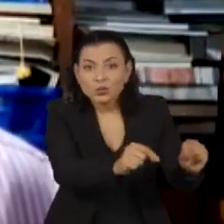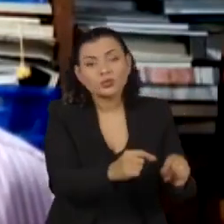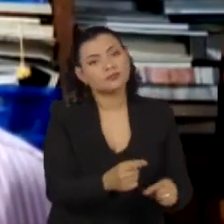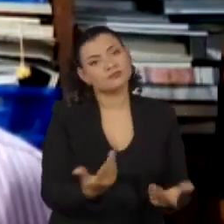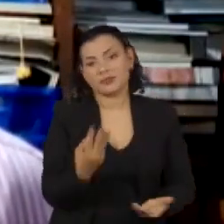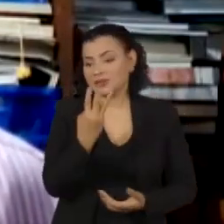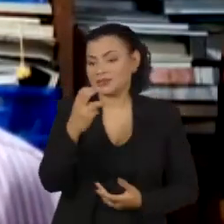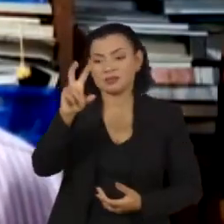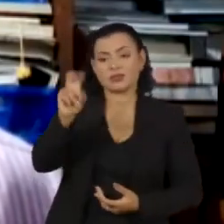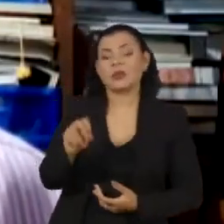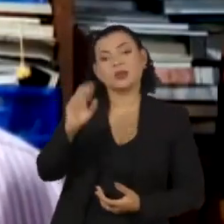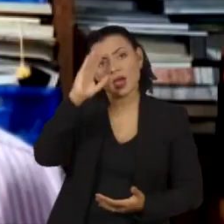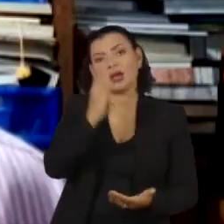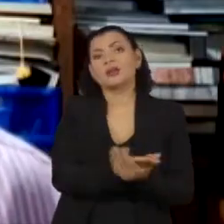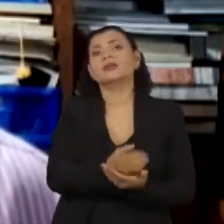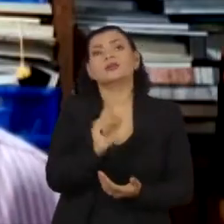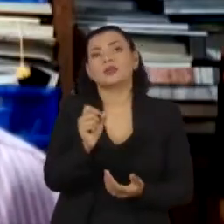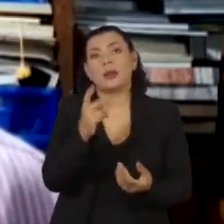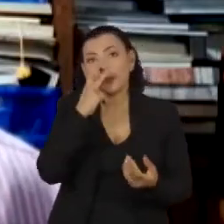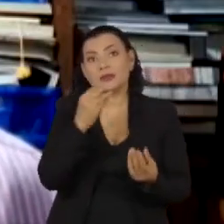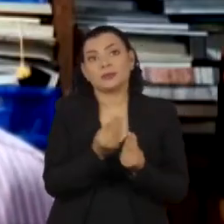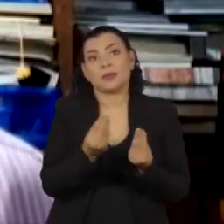fiscais, eles estão realizando quase um milagre. Acredito que com